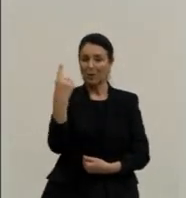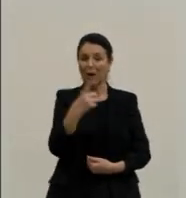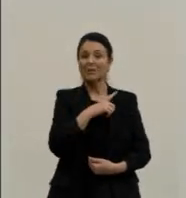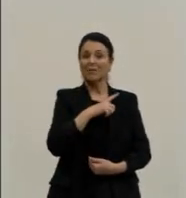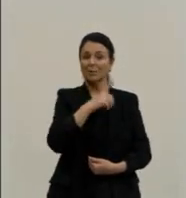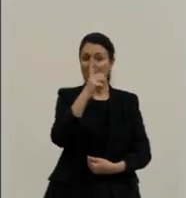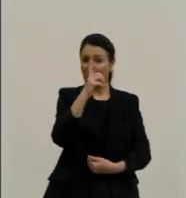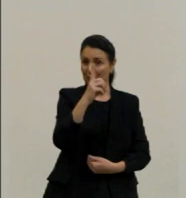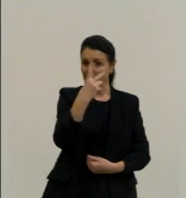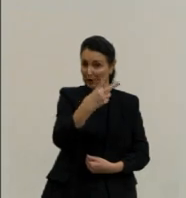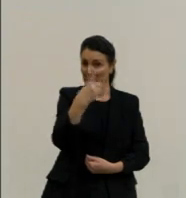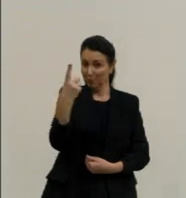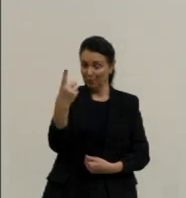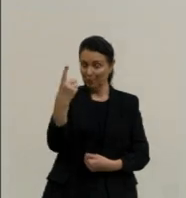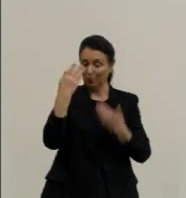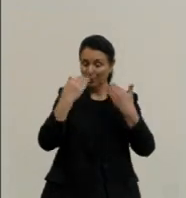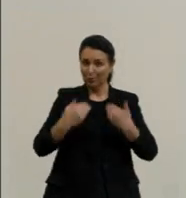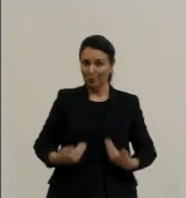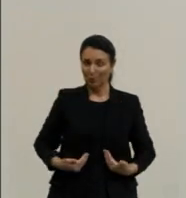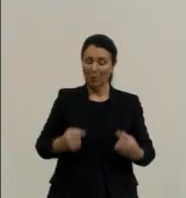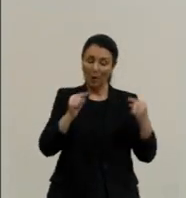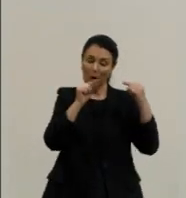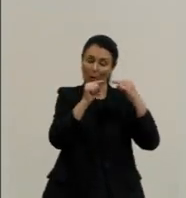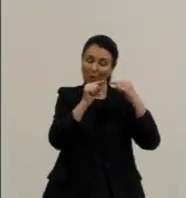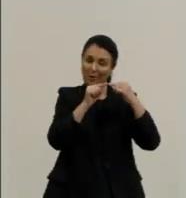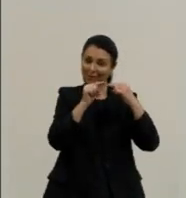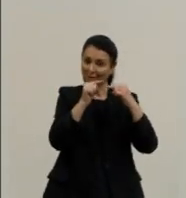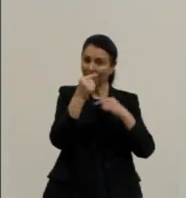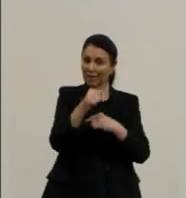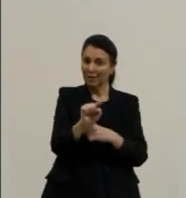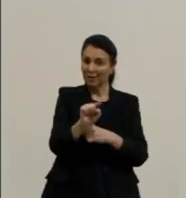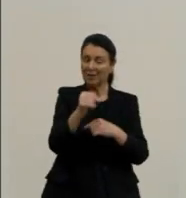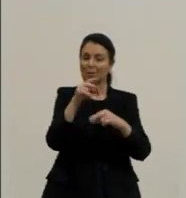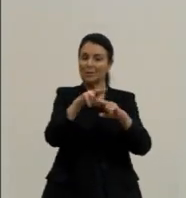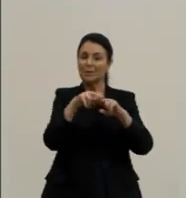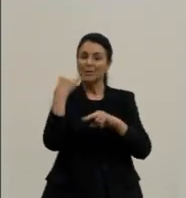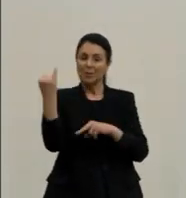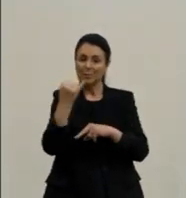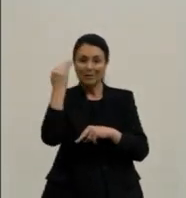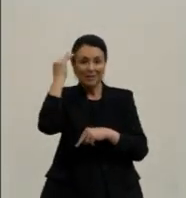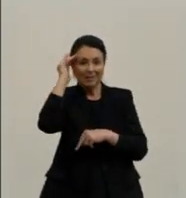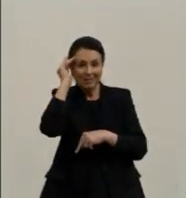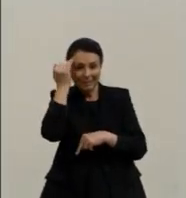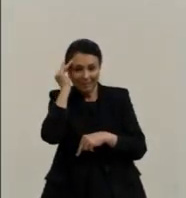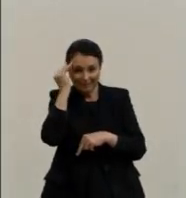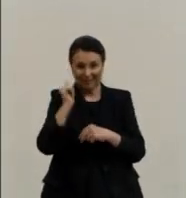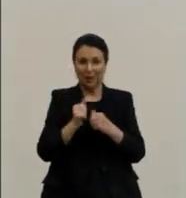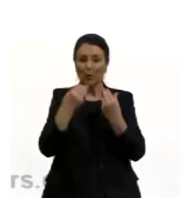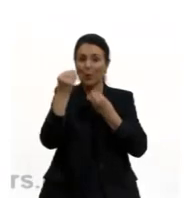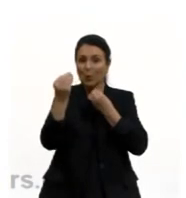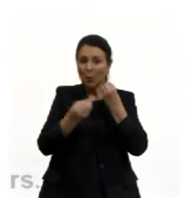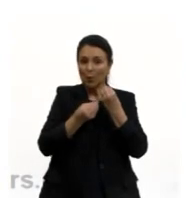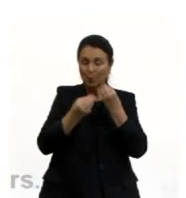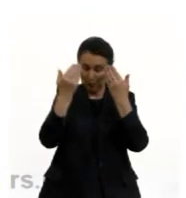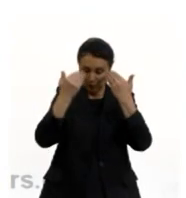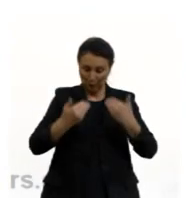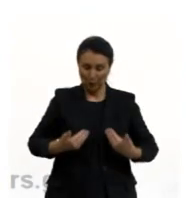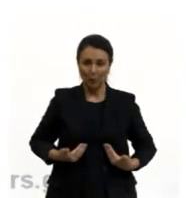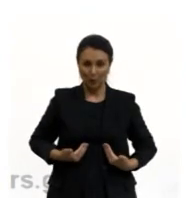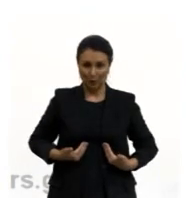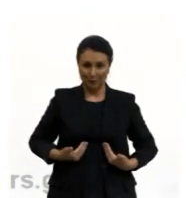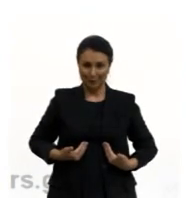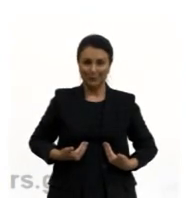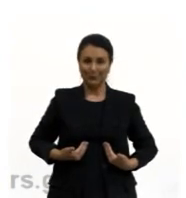a combinação deles, né. Então, por isso que é importante a gente entender direitinho aí essa formação das substâncias. O Enem de